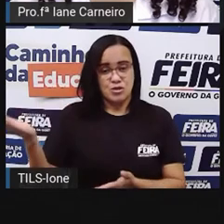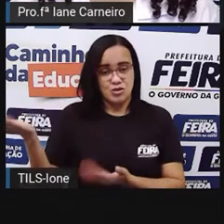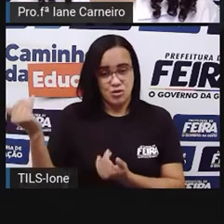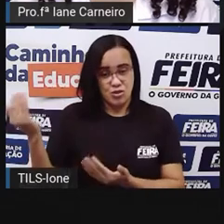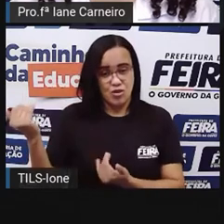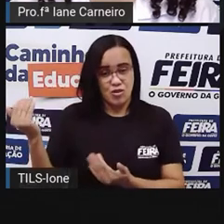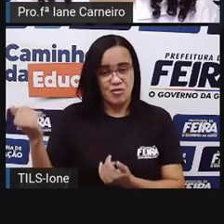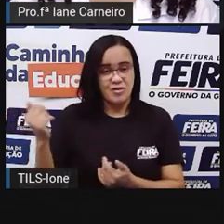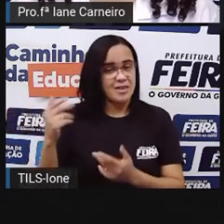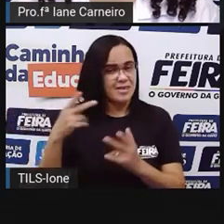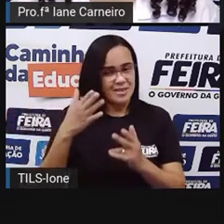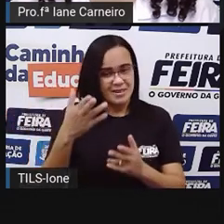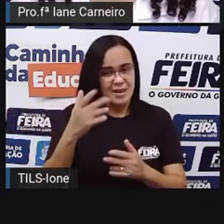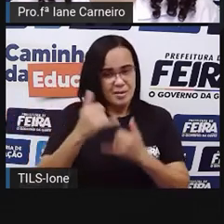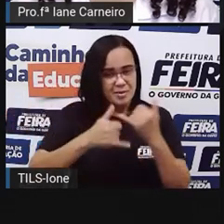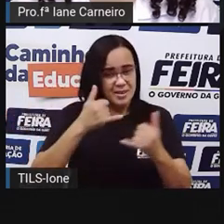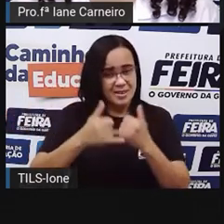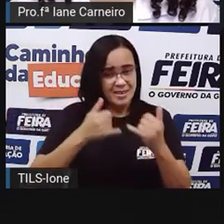Olha o K como é.